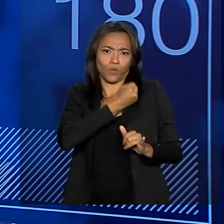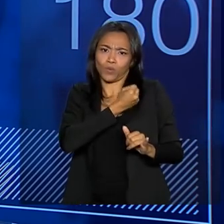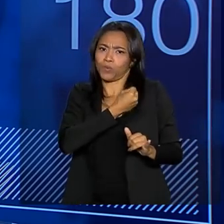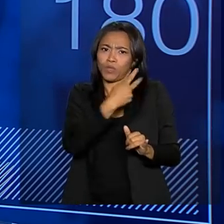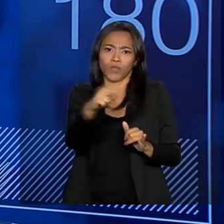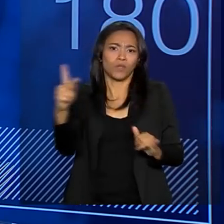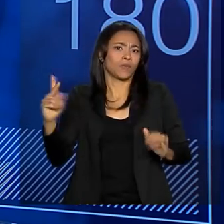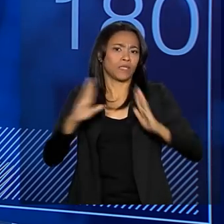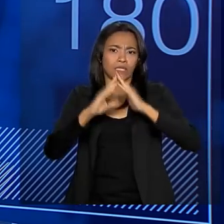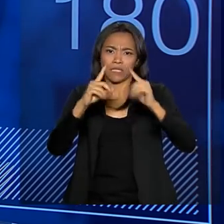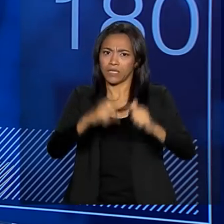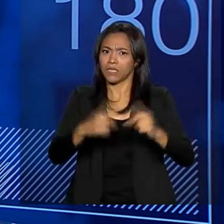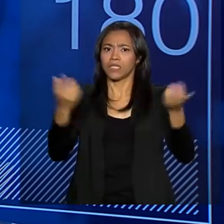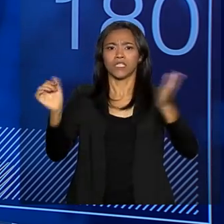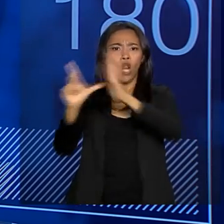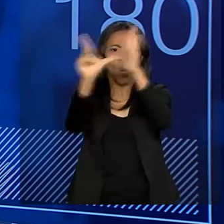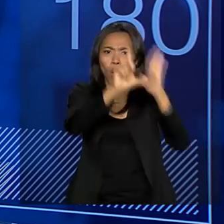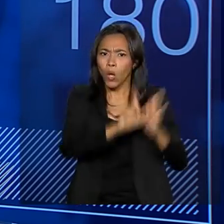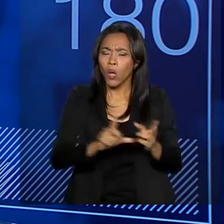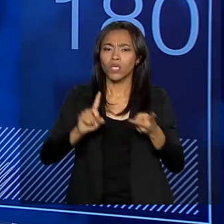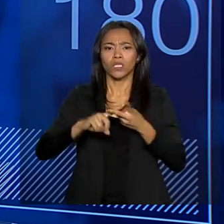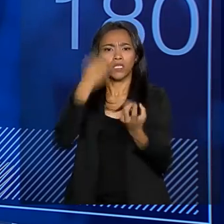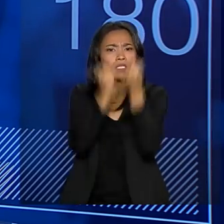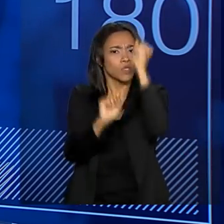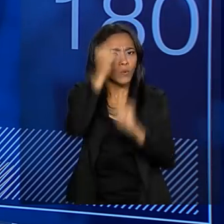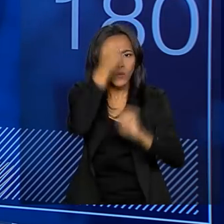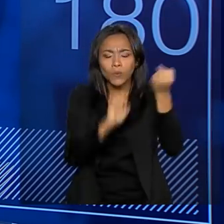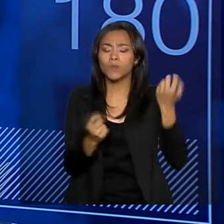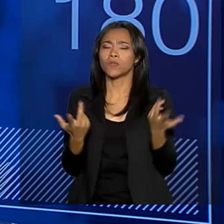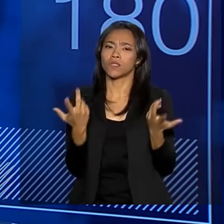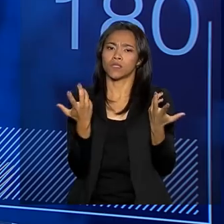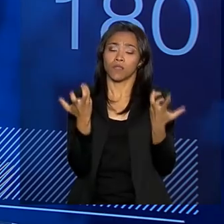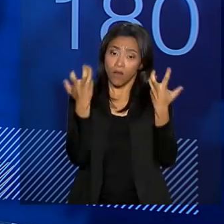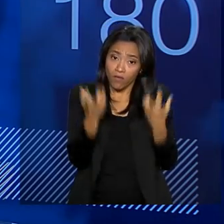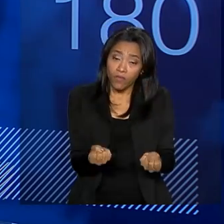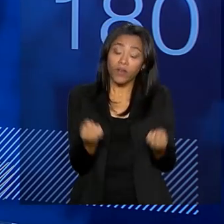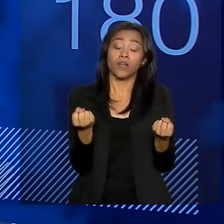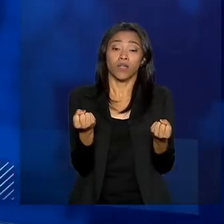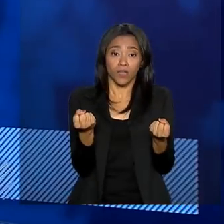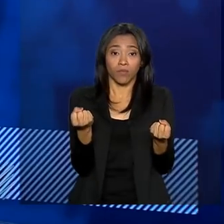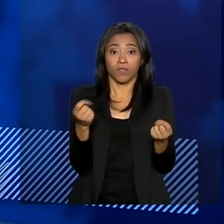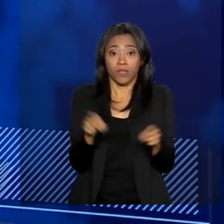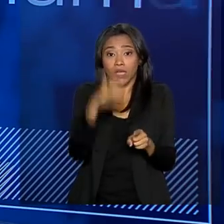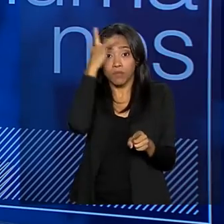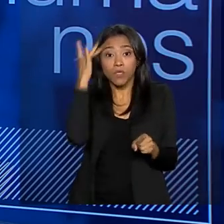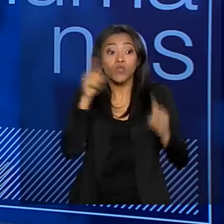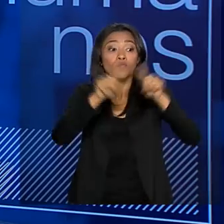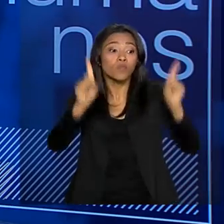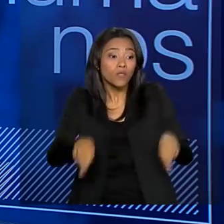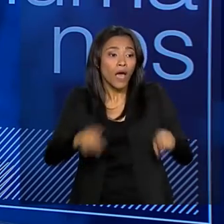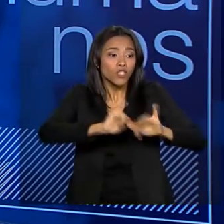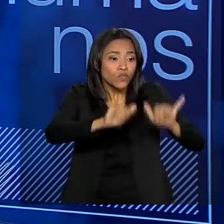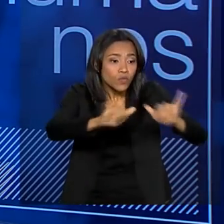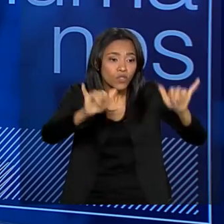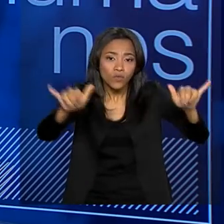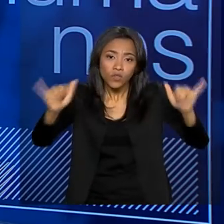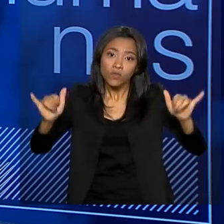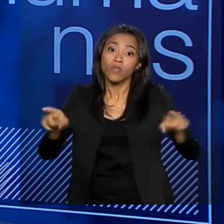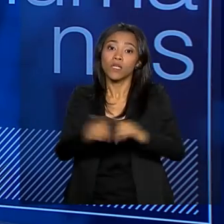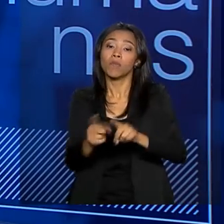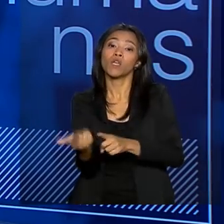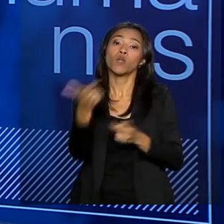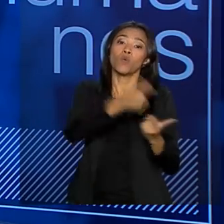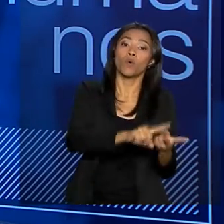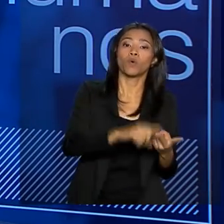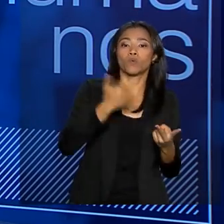igreja, nas lojas, nas indústrias. Vamos trabalhar com os empregados divulgando. E o Ligue 180.